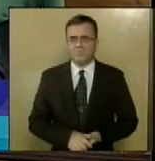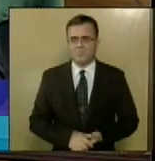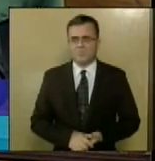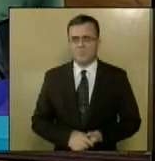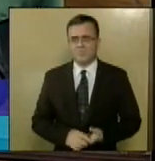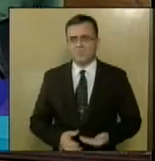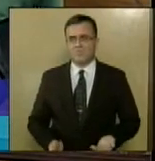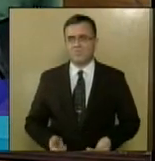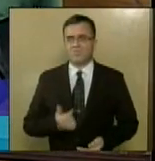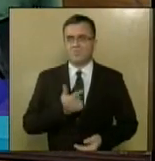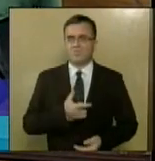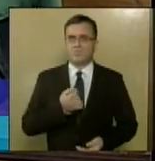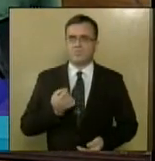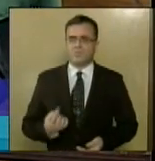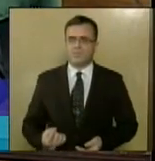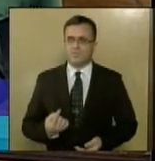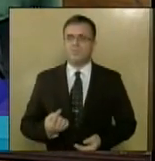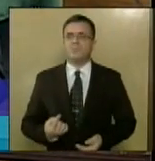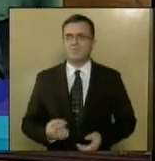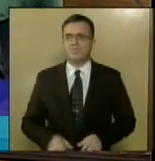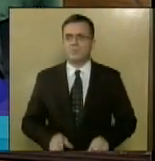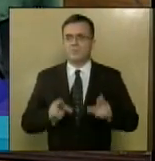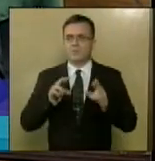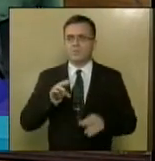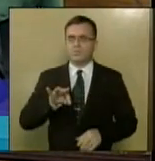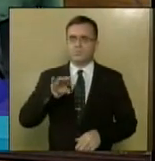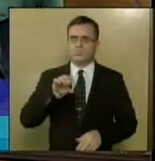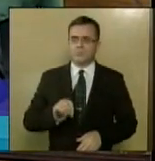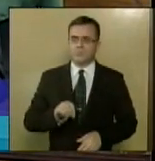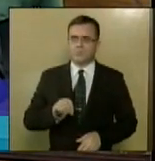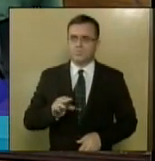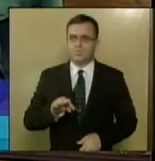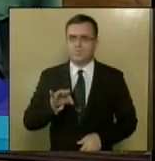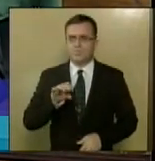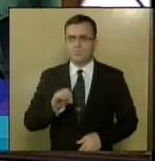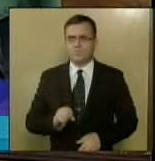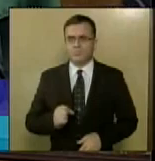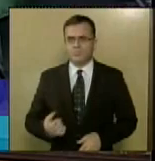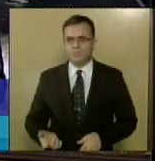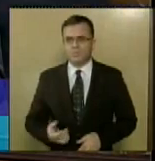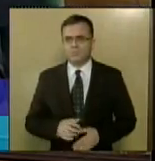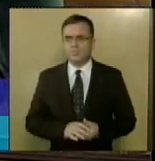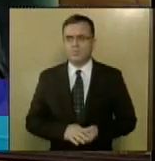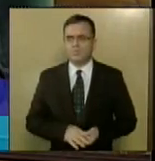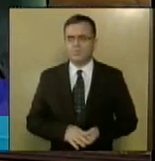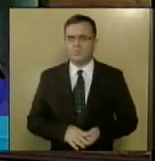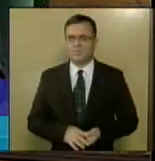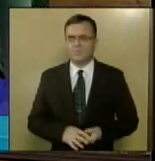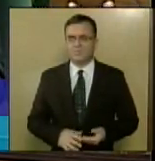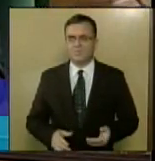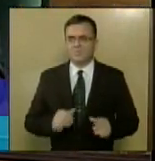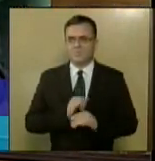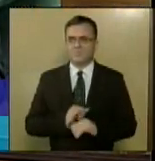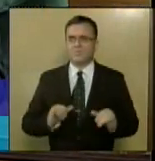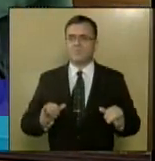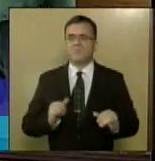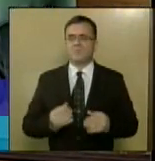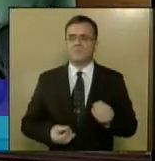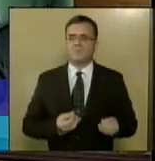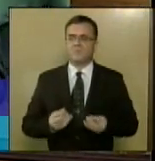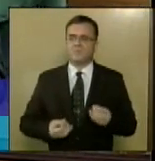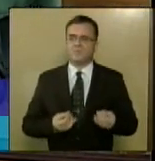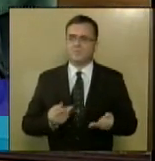Indicação de número 201, de autoria do deputado Maurício Matos. Excelentíssimo governador, em emURB. A implantação de andulação lateral,